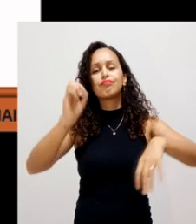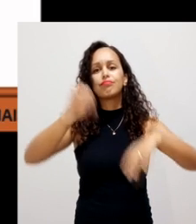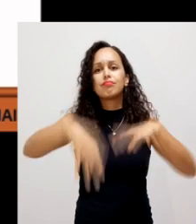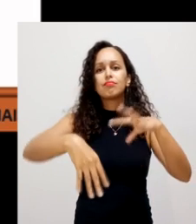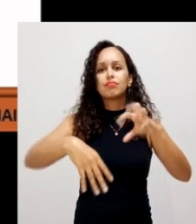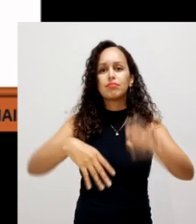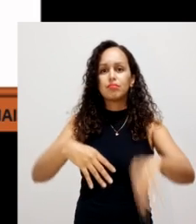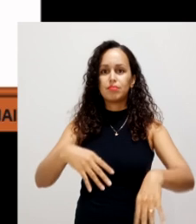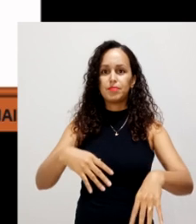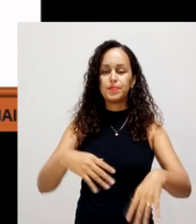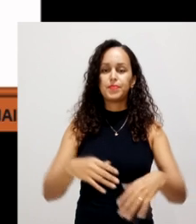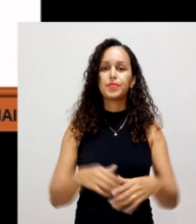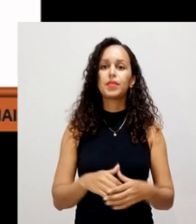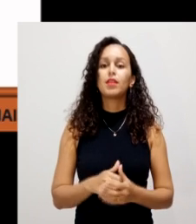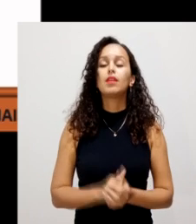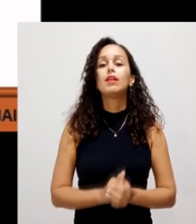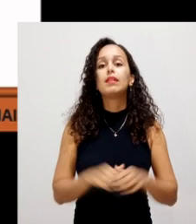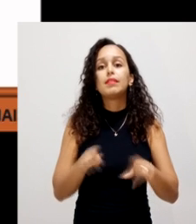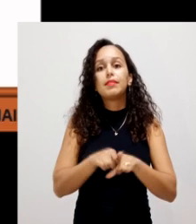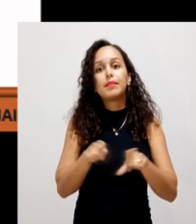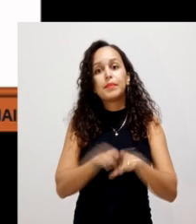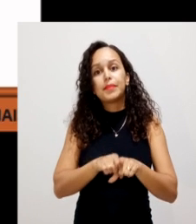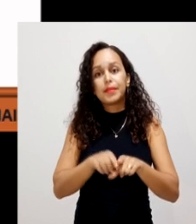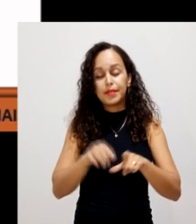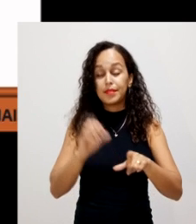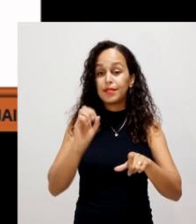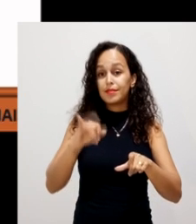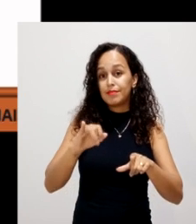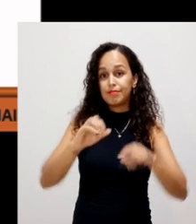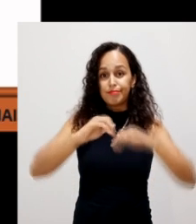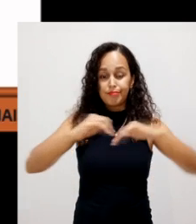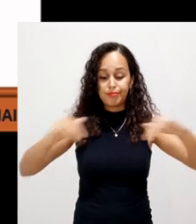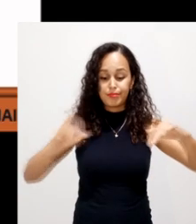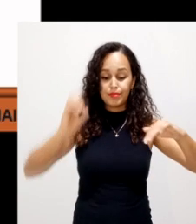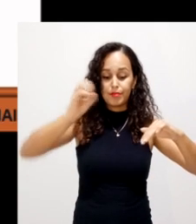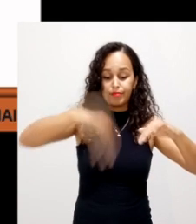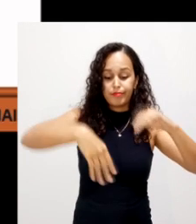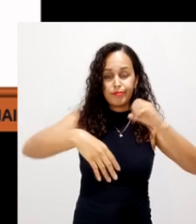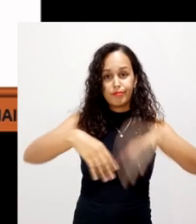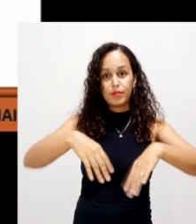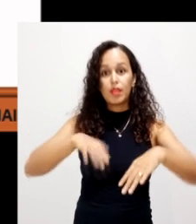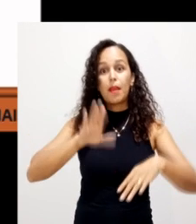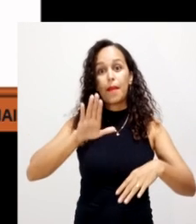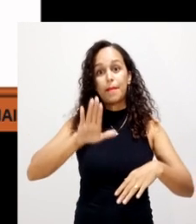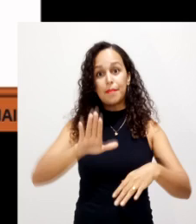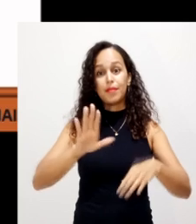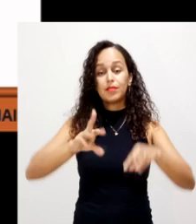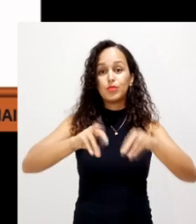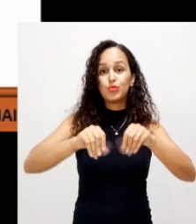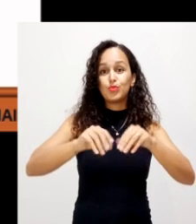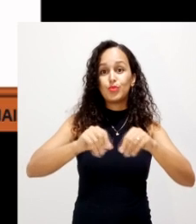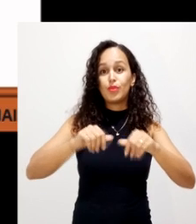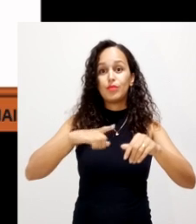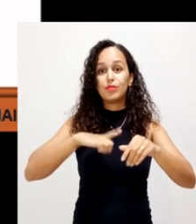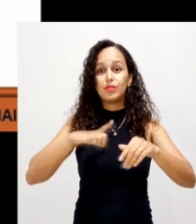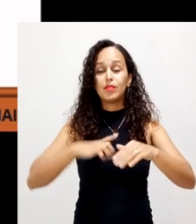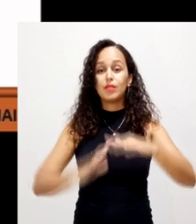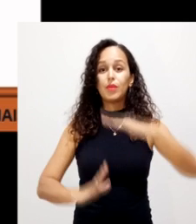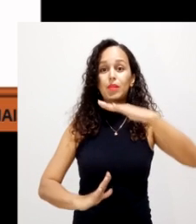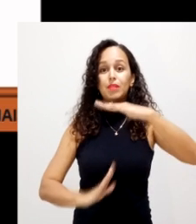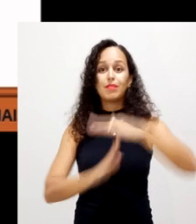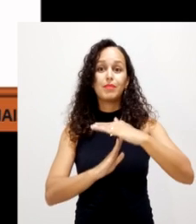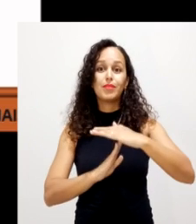e sobre esse solo. No entanto, quando ele atinge um limite, a vai ter um